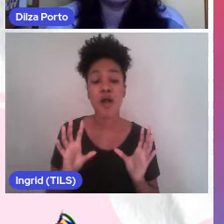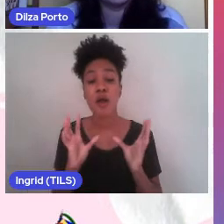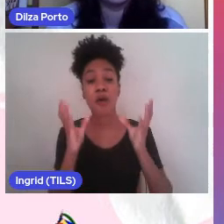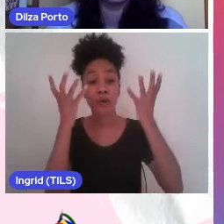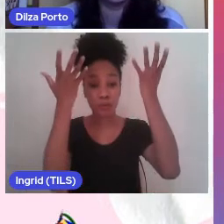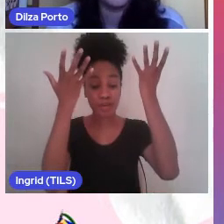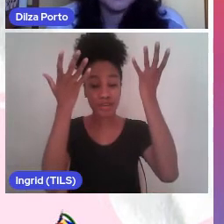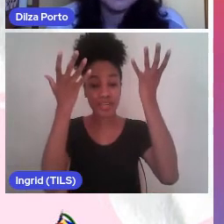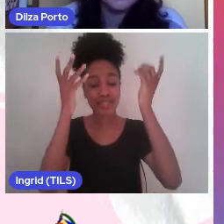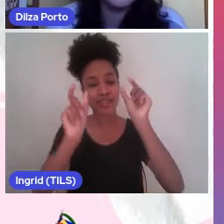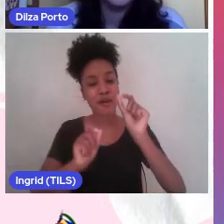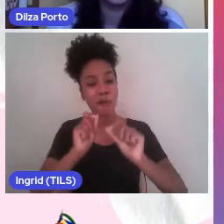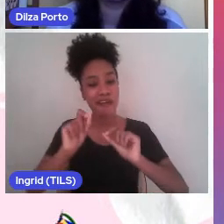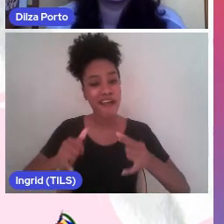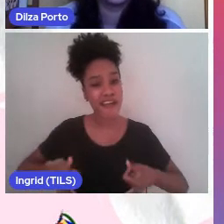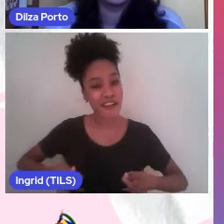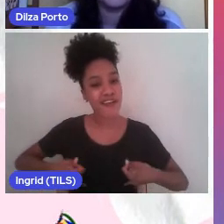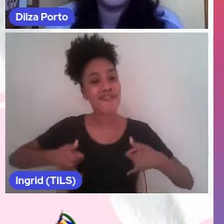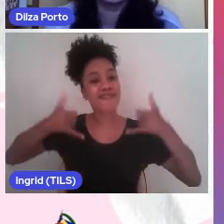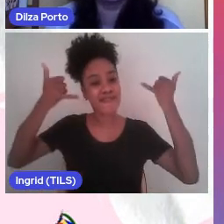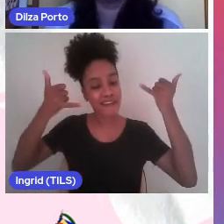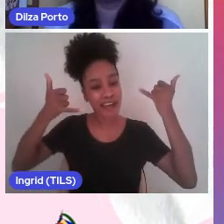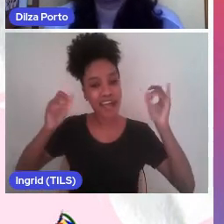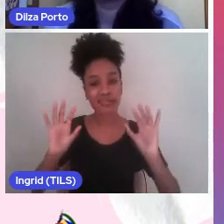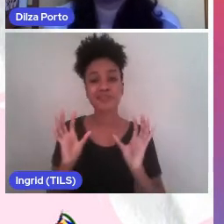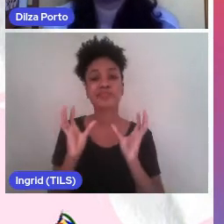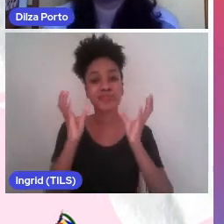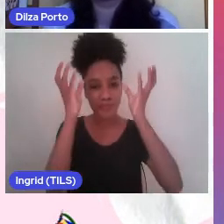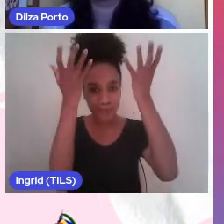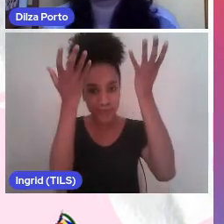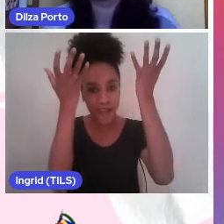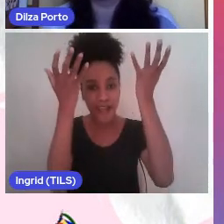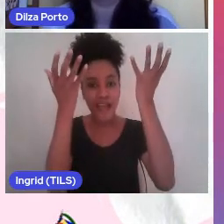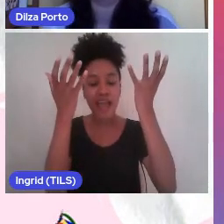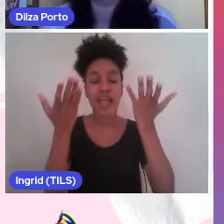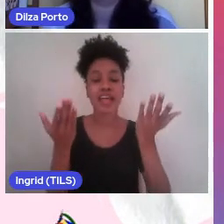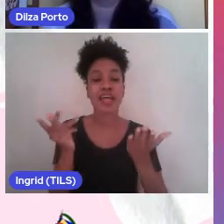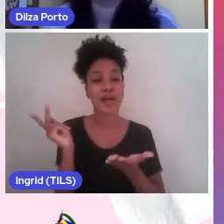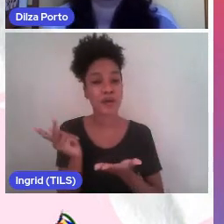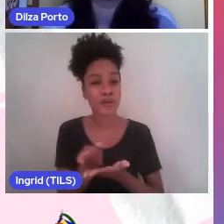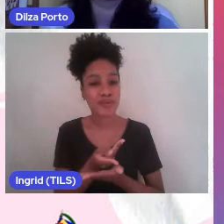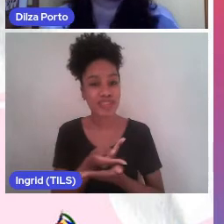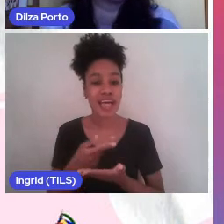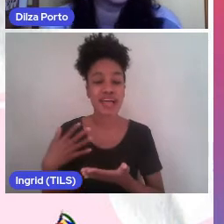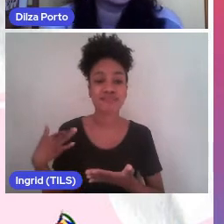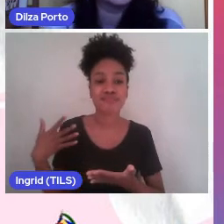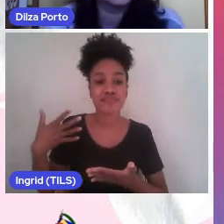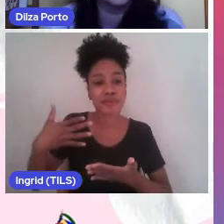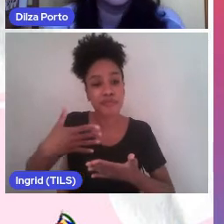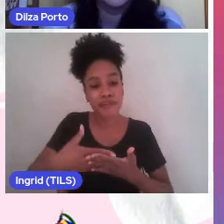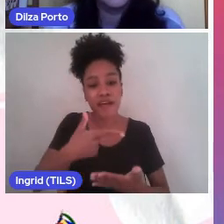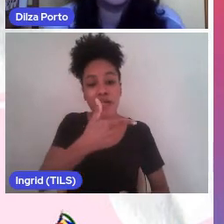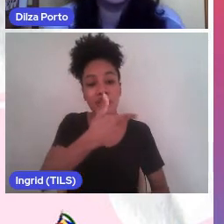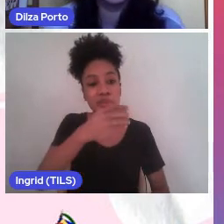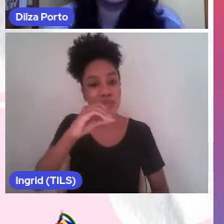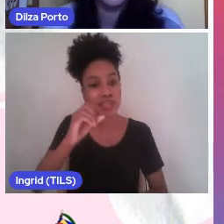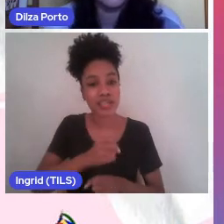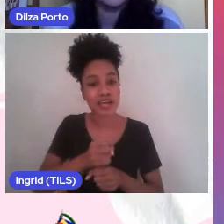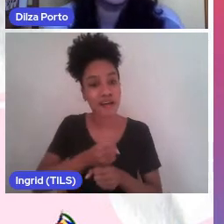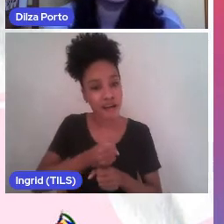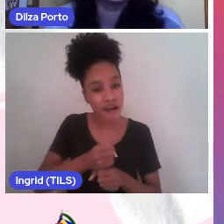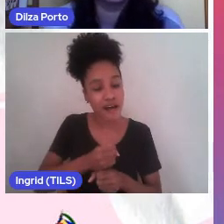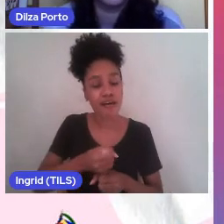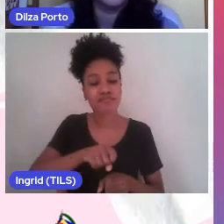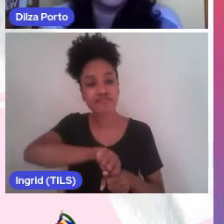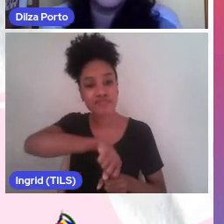que abarca as festas, as efemérides, comemorações ao longo dos 200 anos de Brasil, abrange o